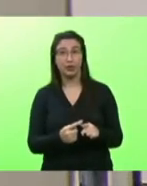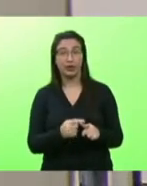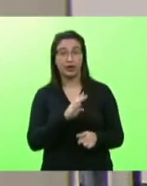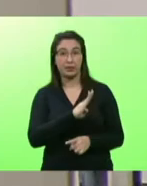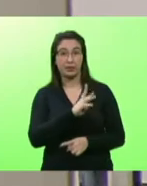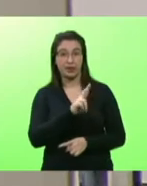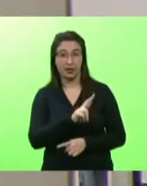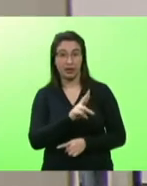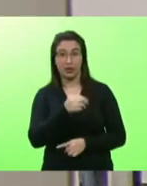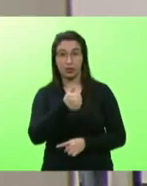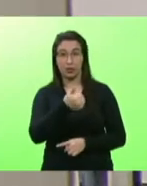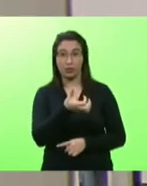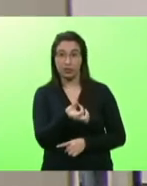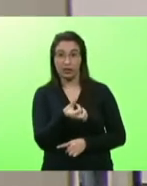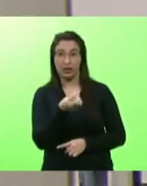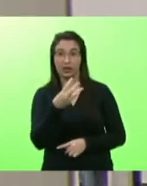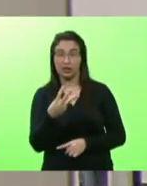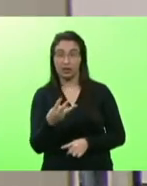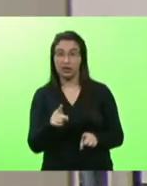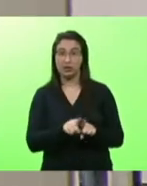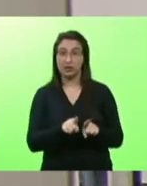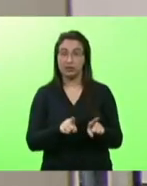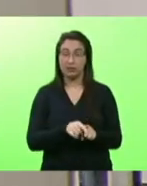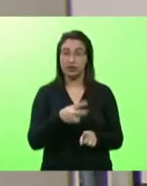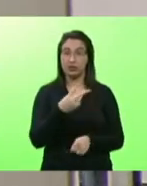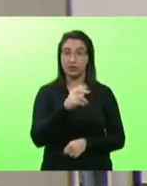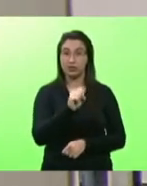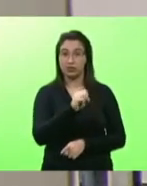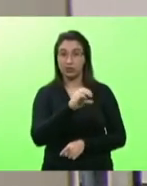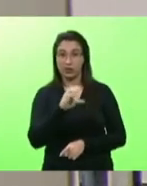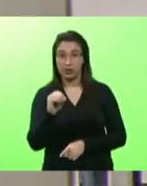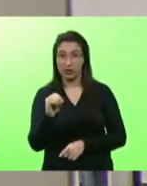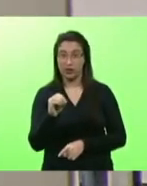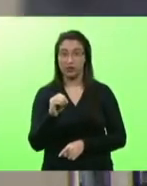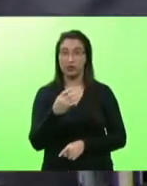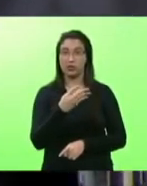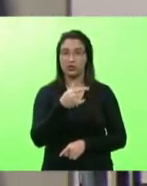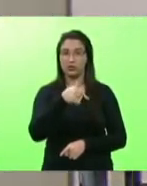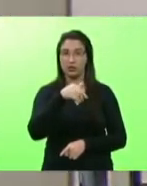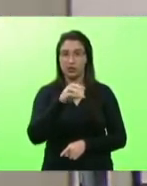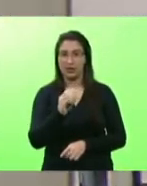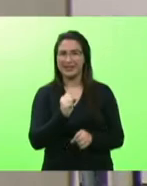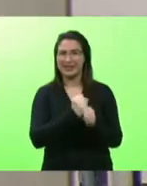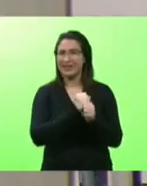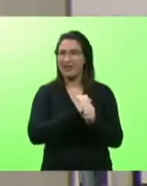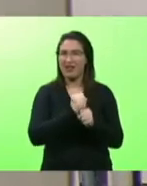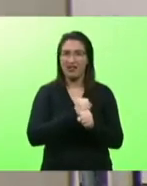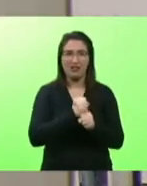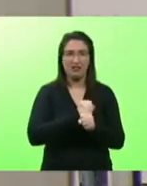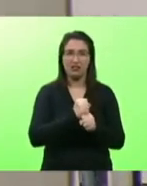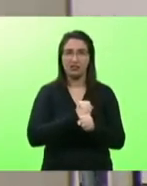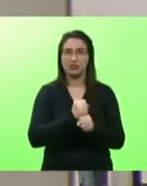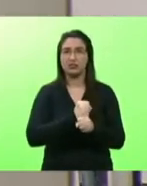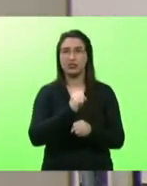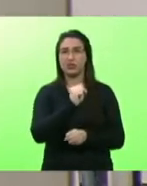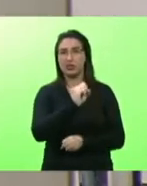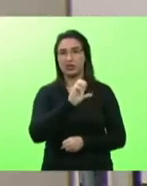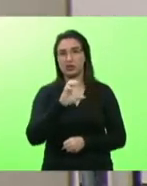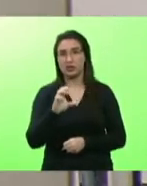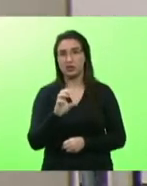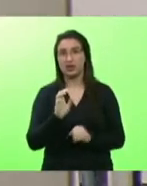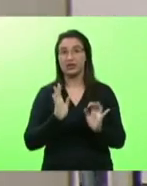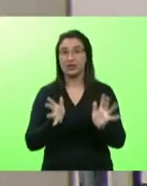163 quanto a 470 280 são rodovias que há anos os catarinenses estão aguardando uma